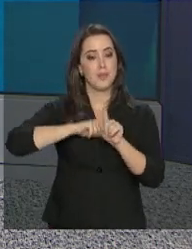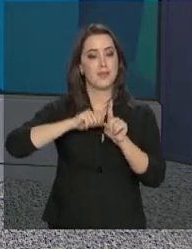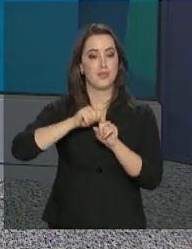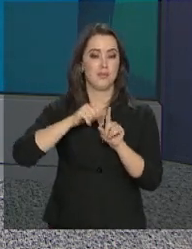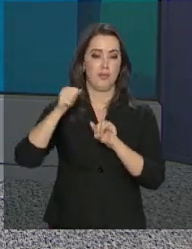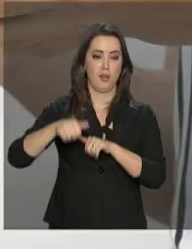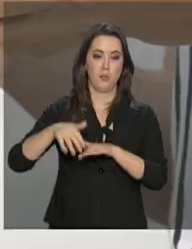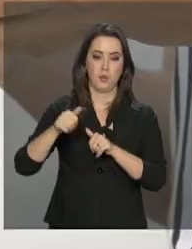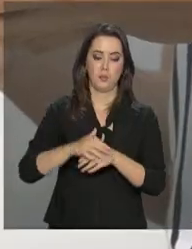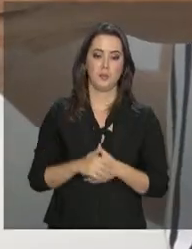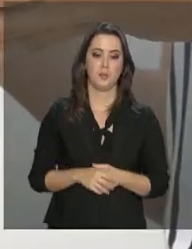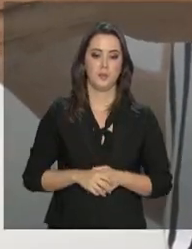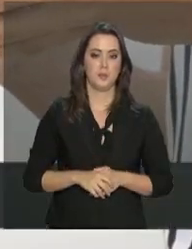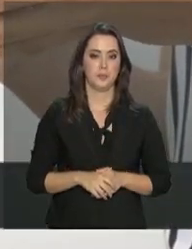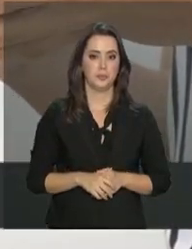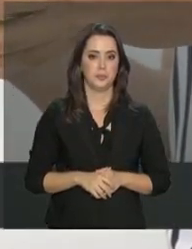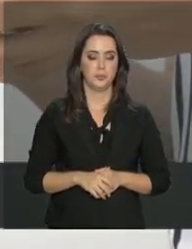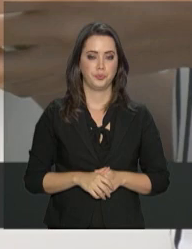setembro.